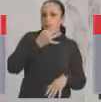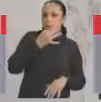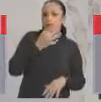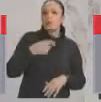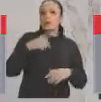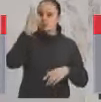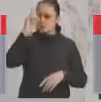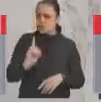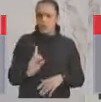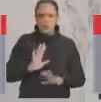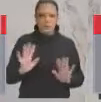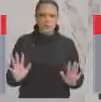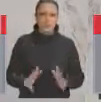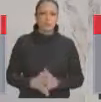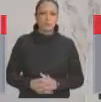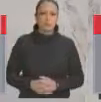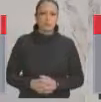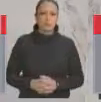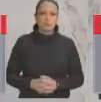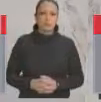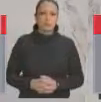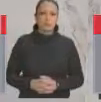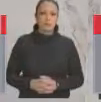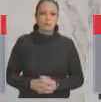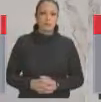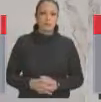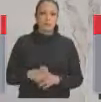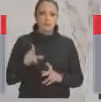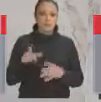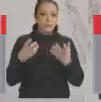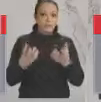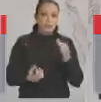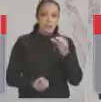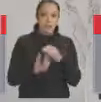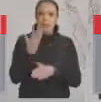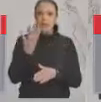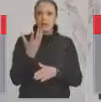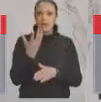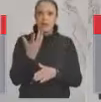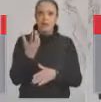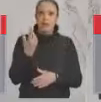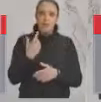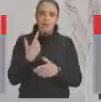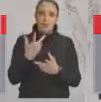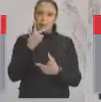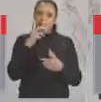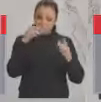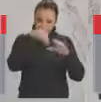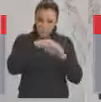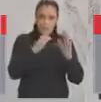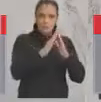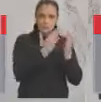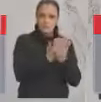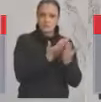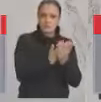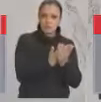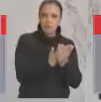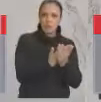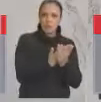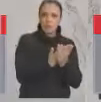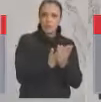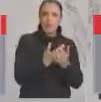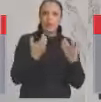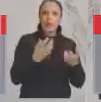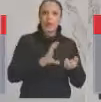nazista que eles querem implantar no Brasil, e, sobretudo, agora nas escolas, para ter o controle